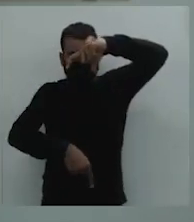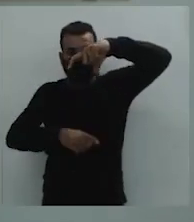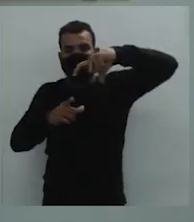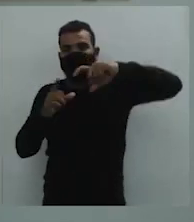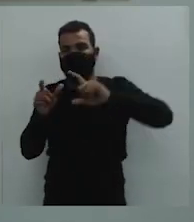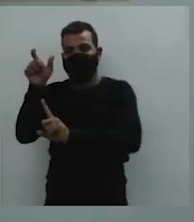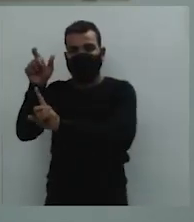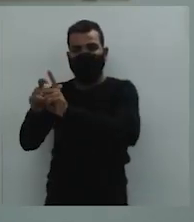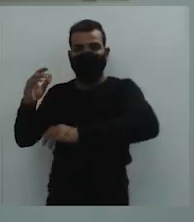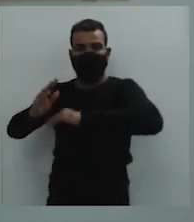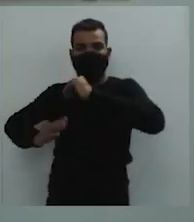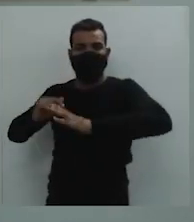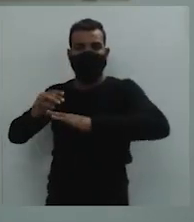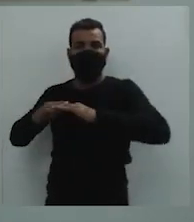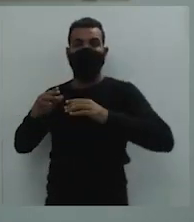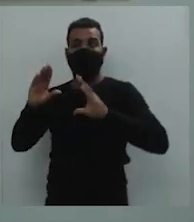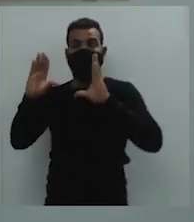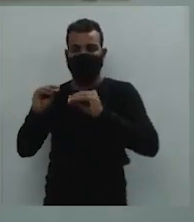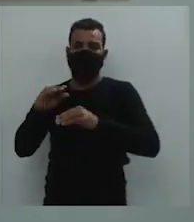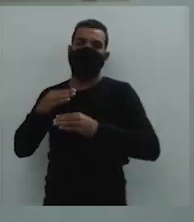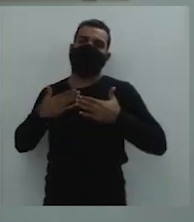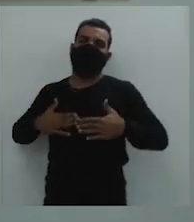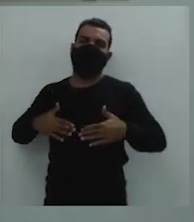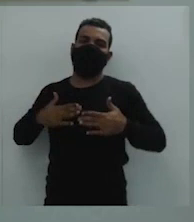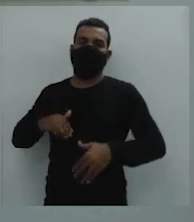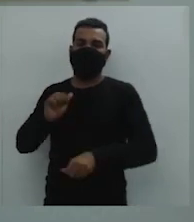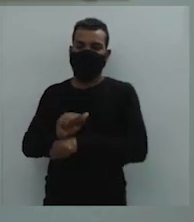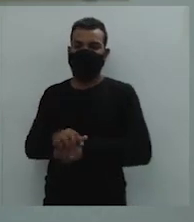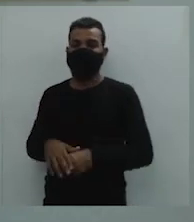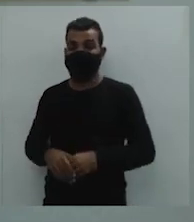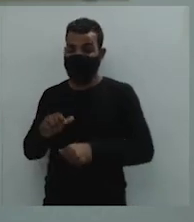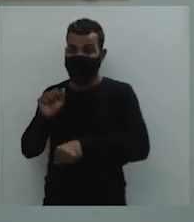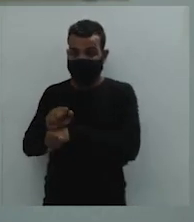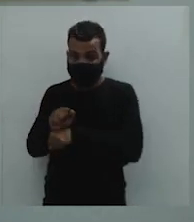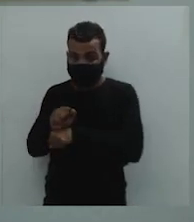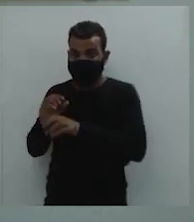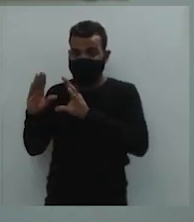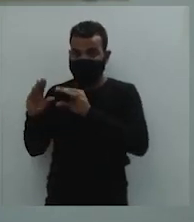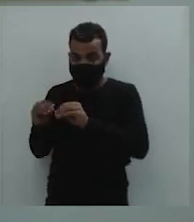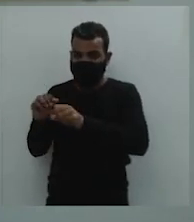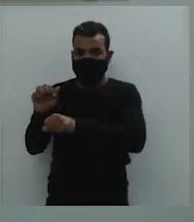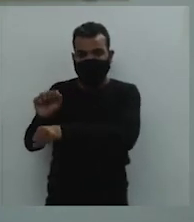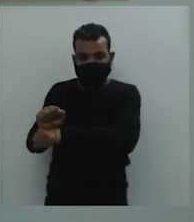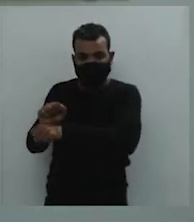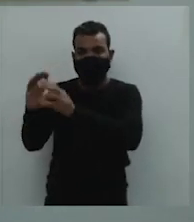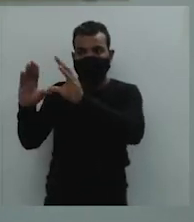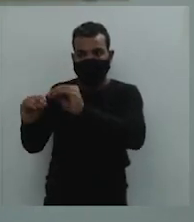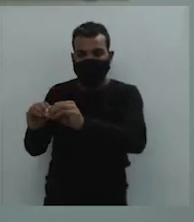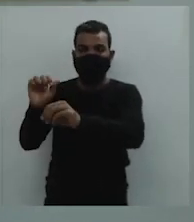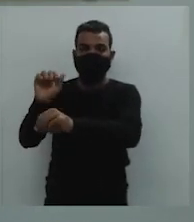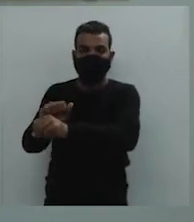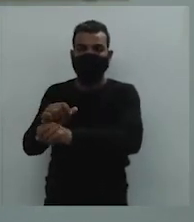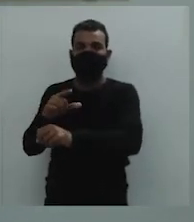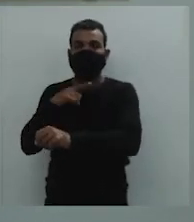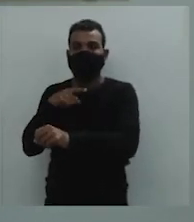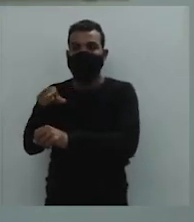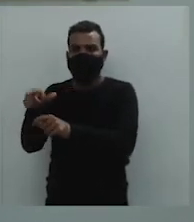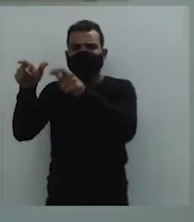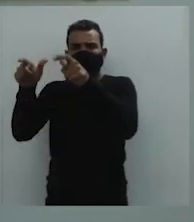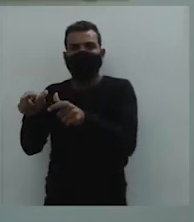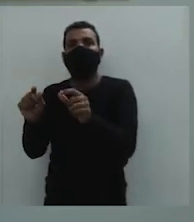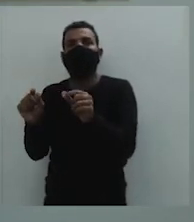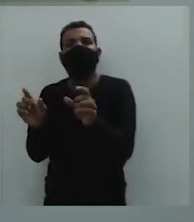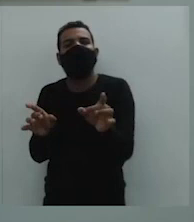descansavam à noite. E cada pouso daquele, vamos dizer, havia-se um comércio.